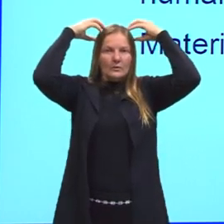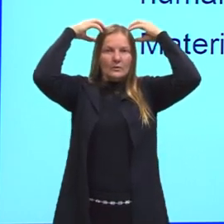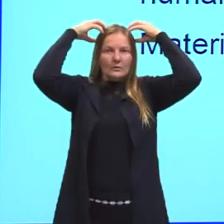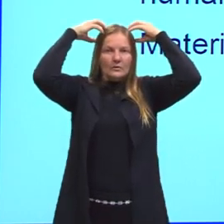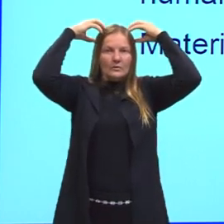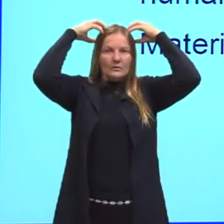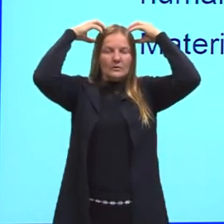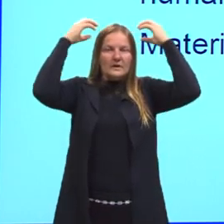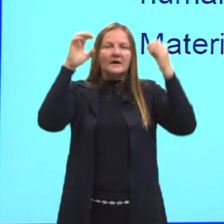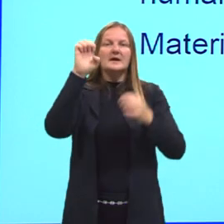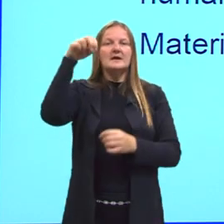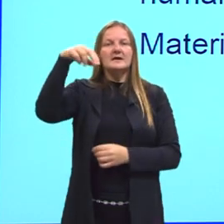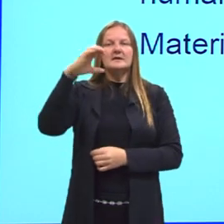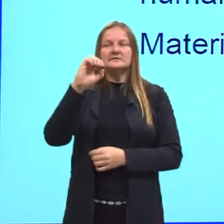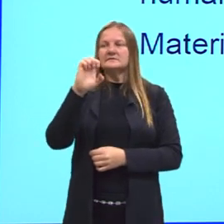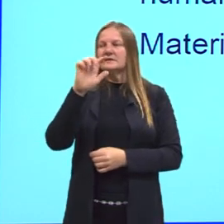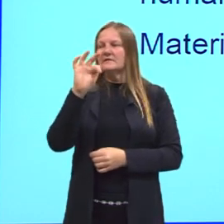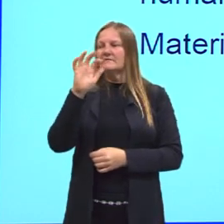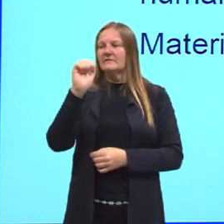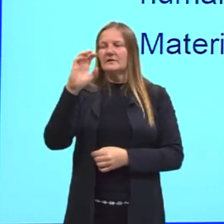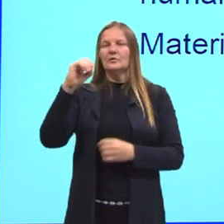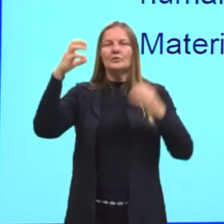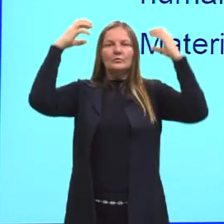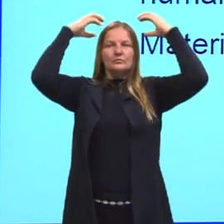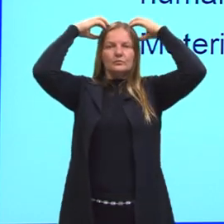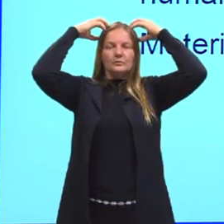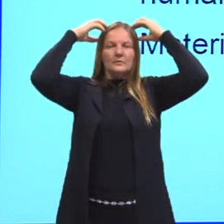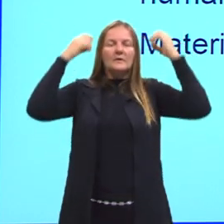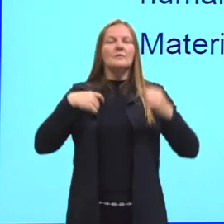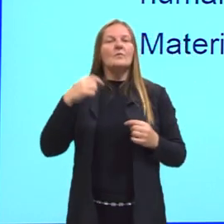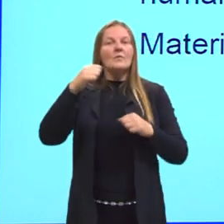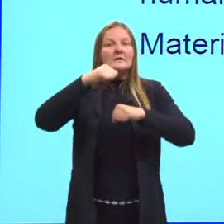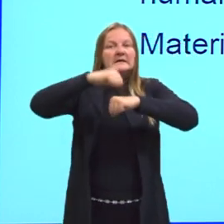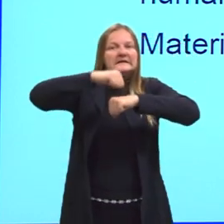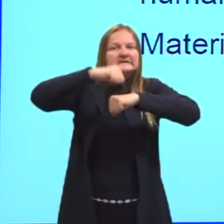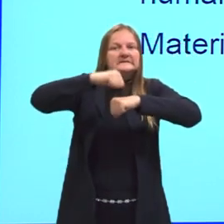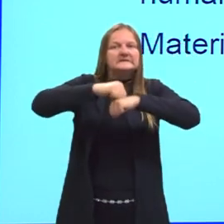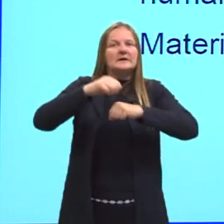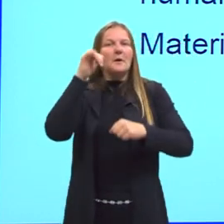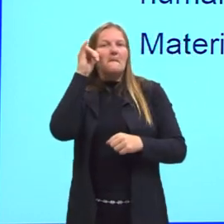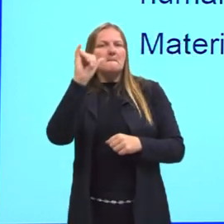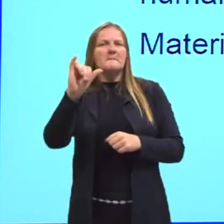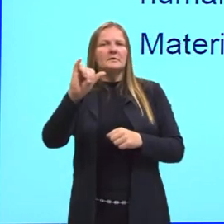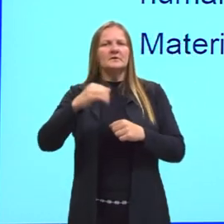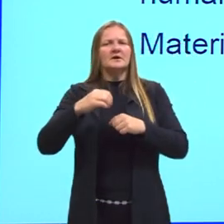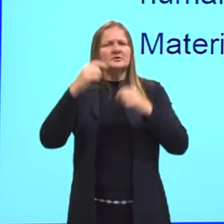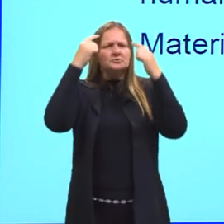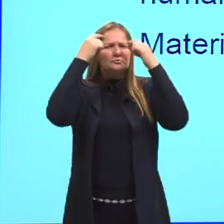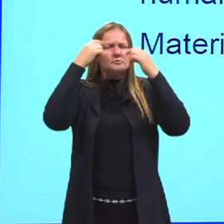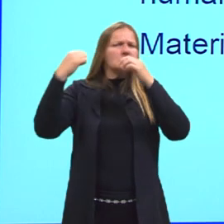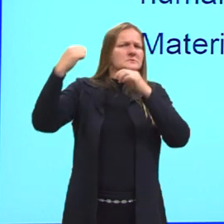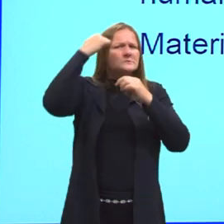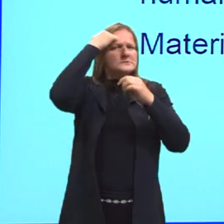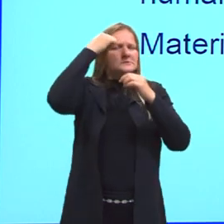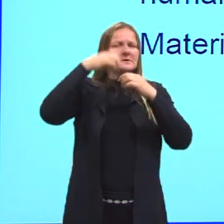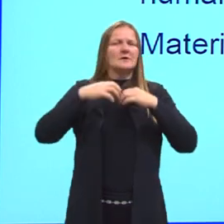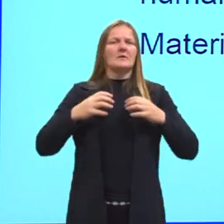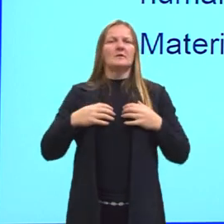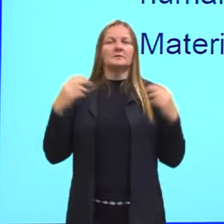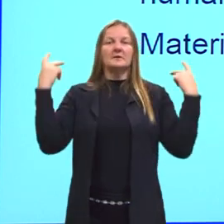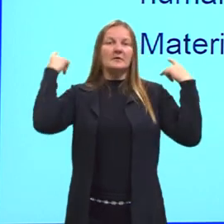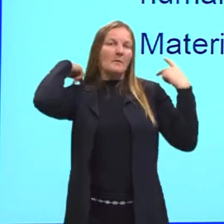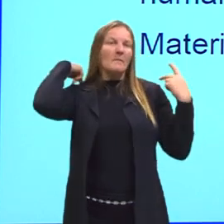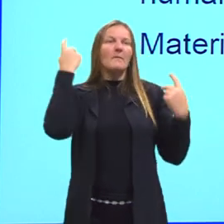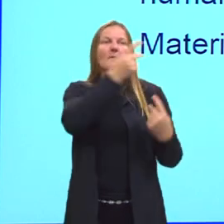nós temos a caixa craniana que vai proteger, nós temos as costelas que protegem os pulmões, o coração,